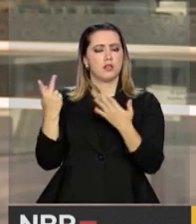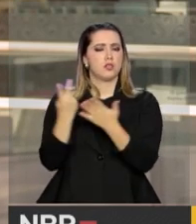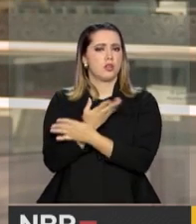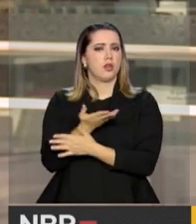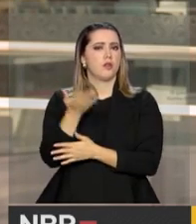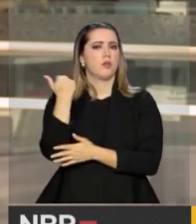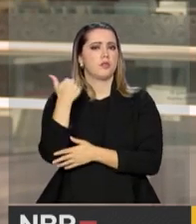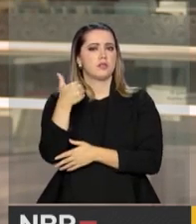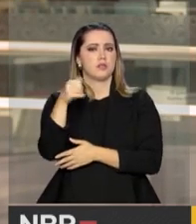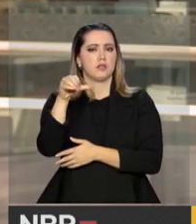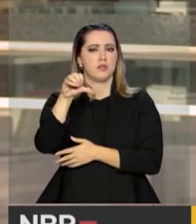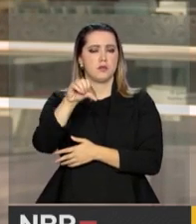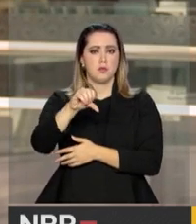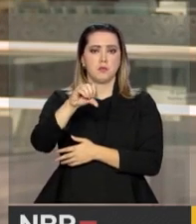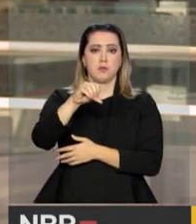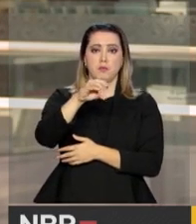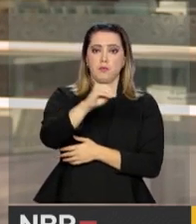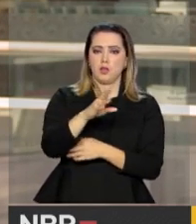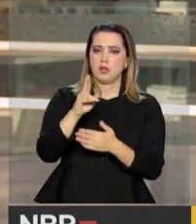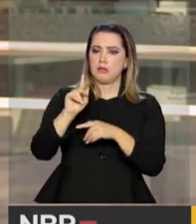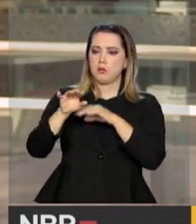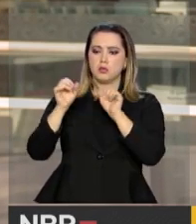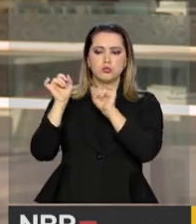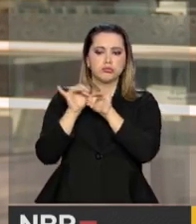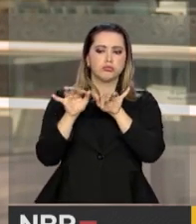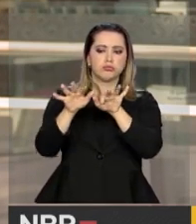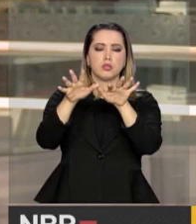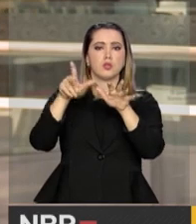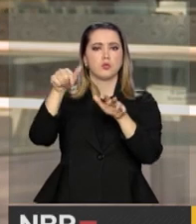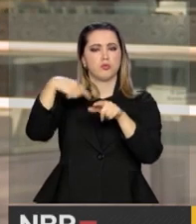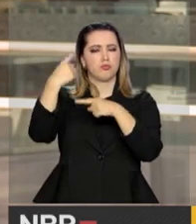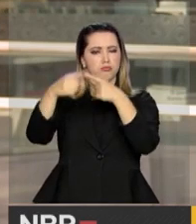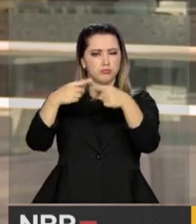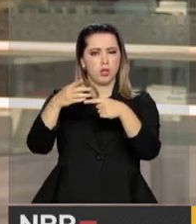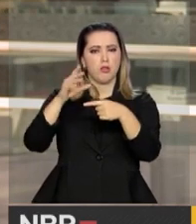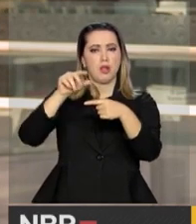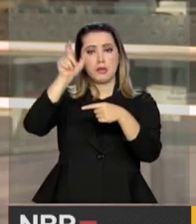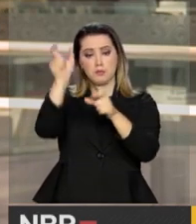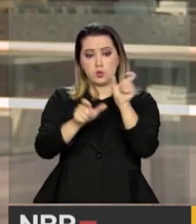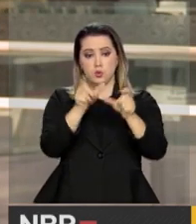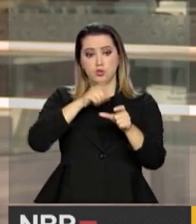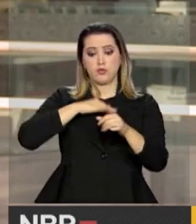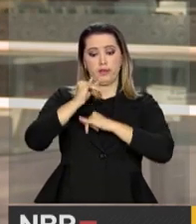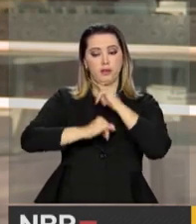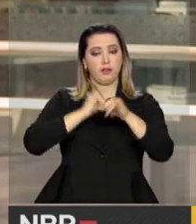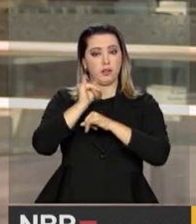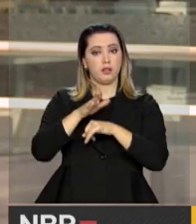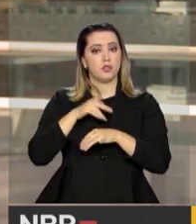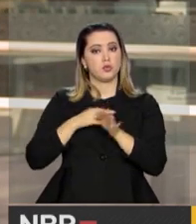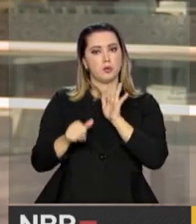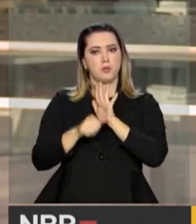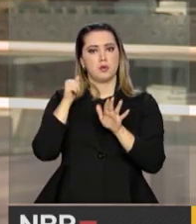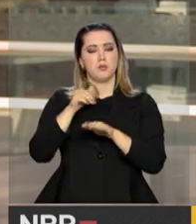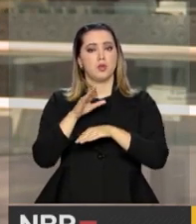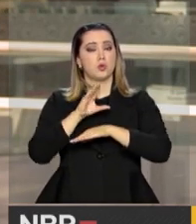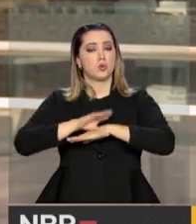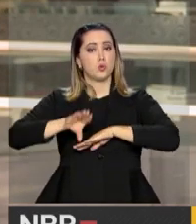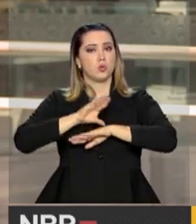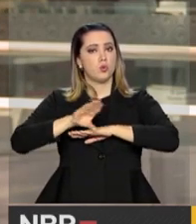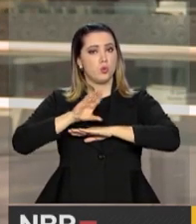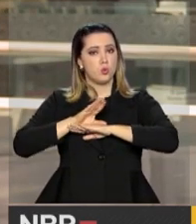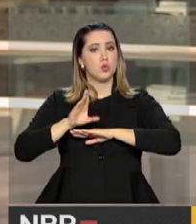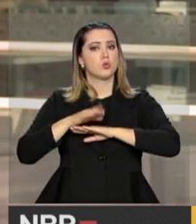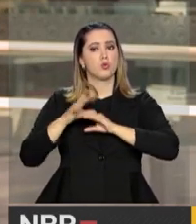no início da década de 90 e que se popularizou ao final da década de 90, nós tivemos os primeiros cursos de especialização à distância,